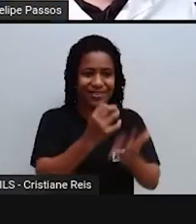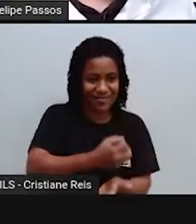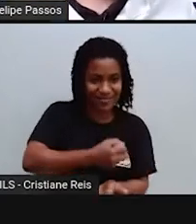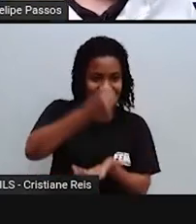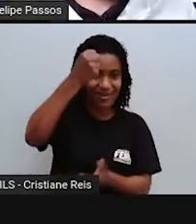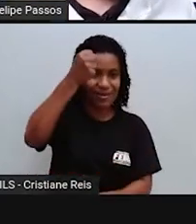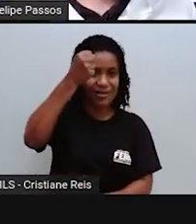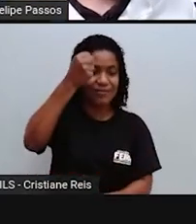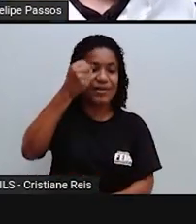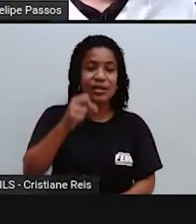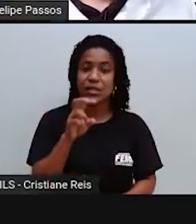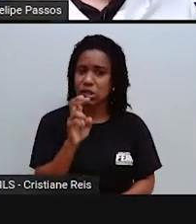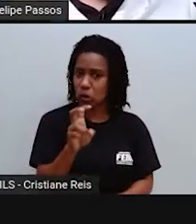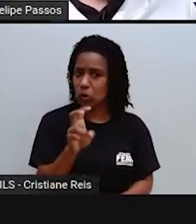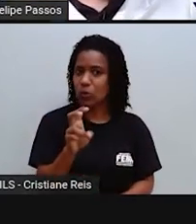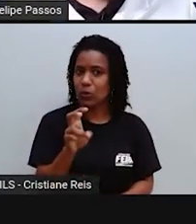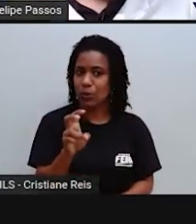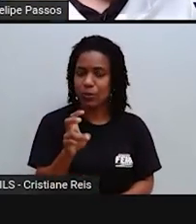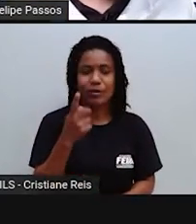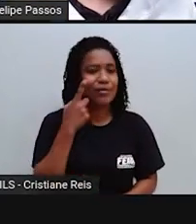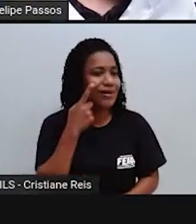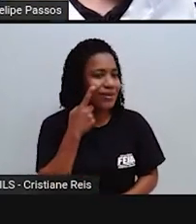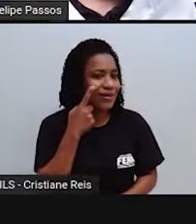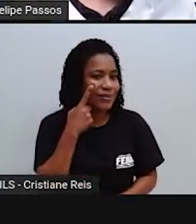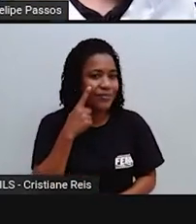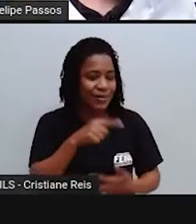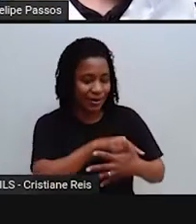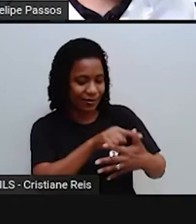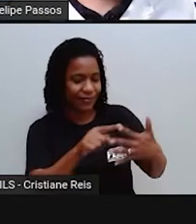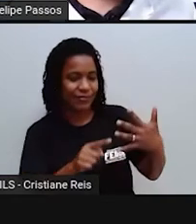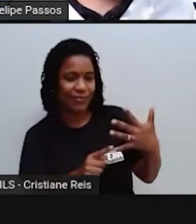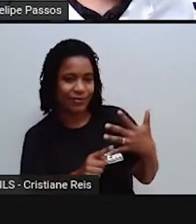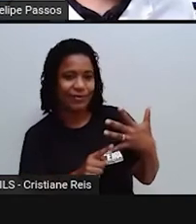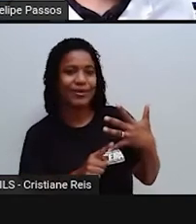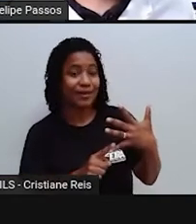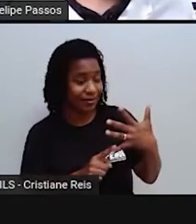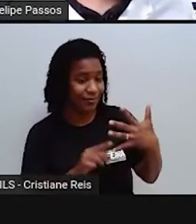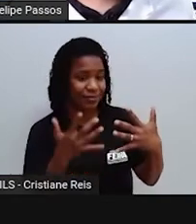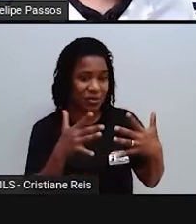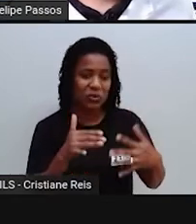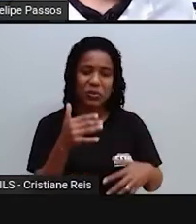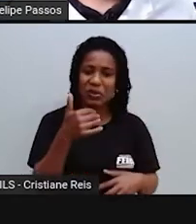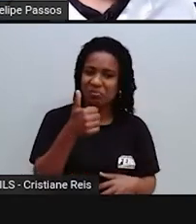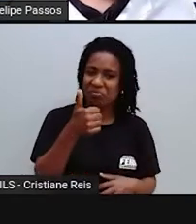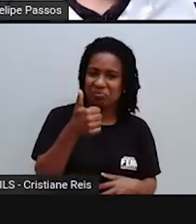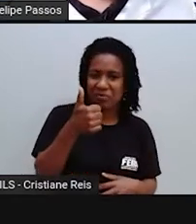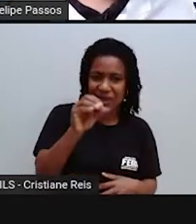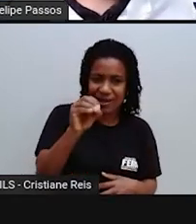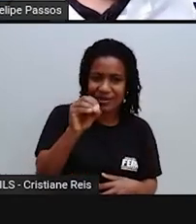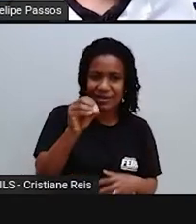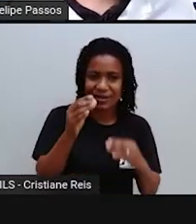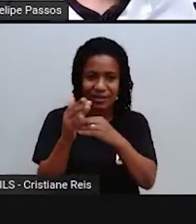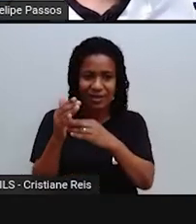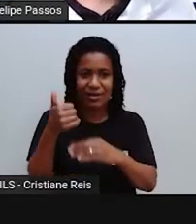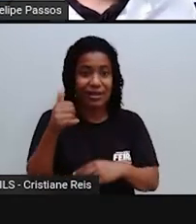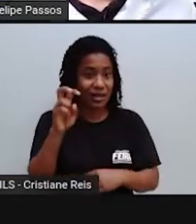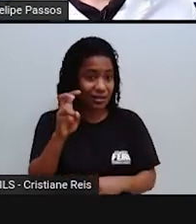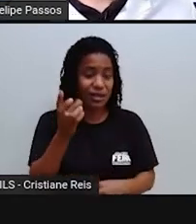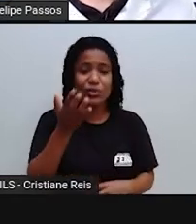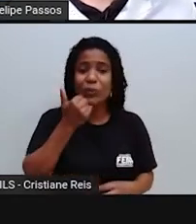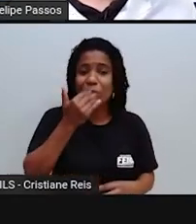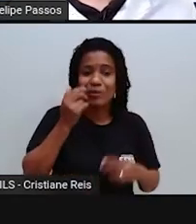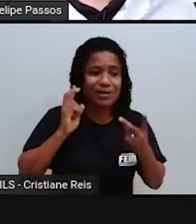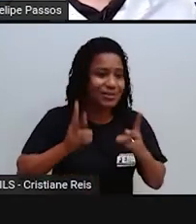você botar na ponta do lápis, vai ter aí umas 10, 15 plantas que a gente come ao longo da nossa vida, assim, com maior frequência, né?